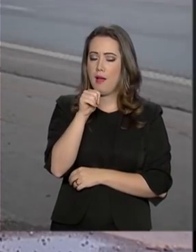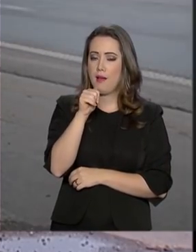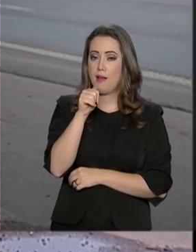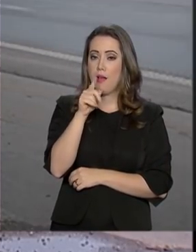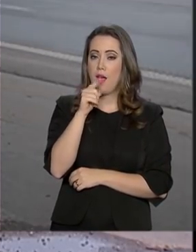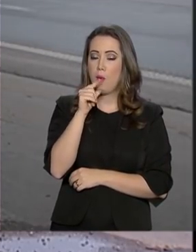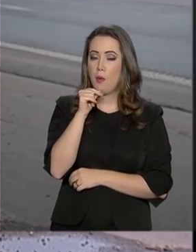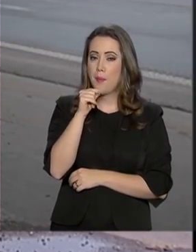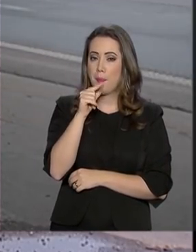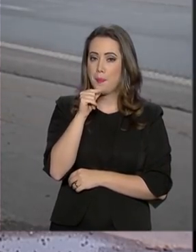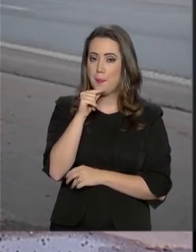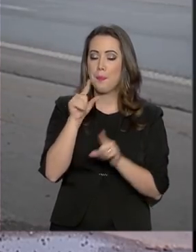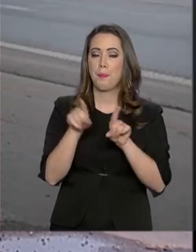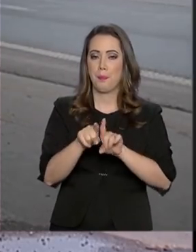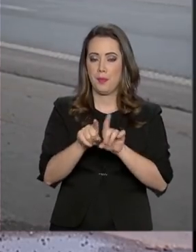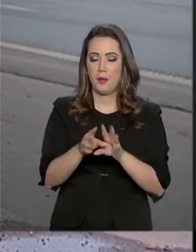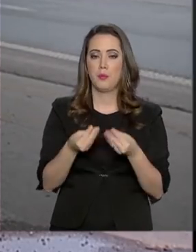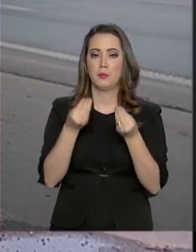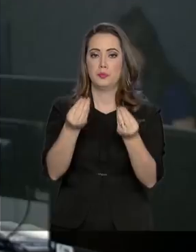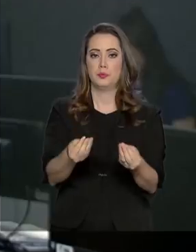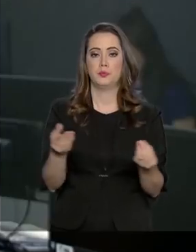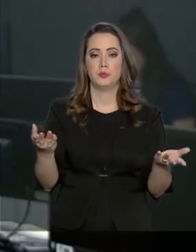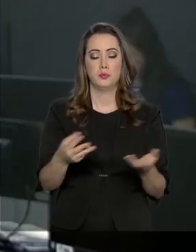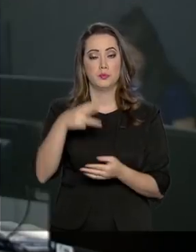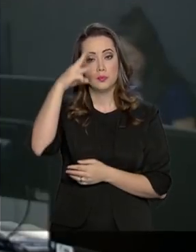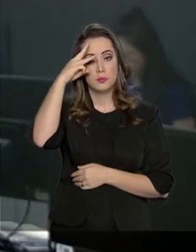disponibilizados nesta terça-feira.